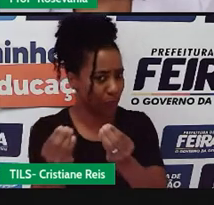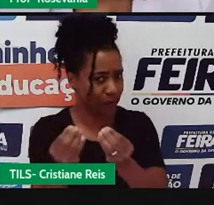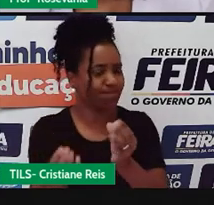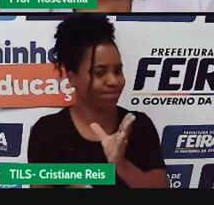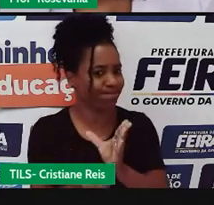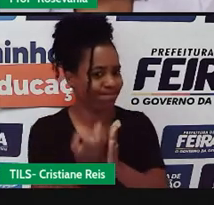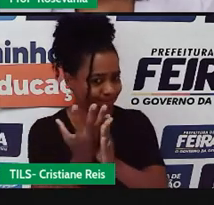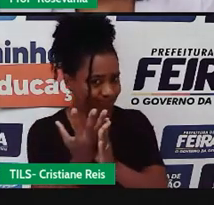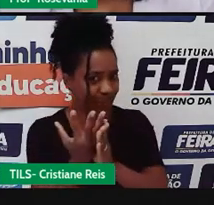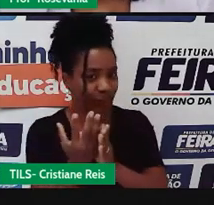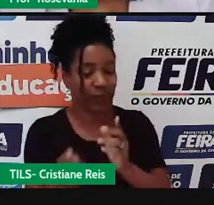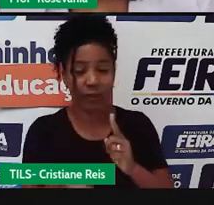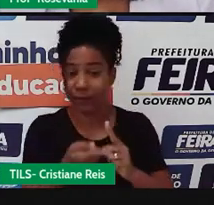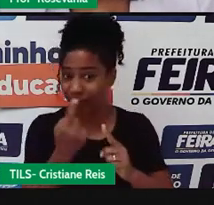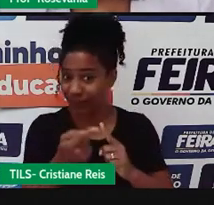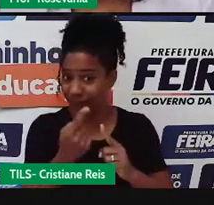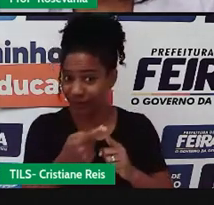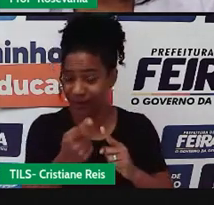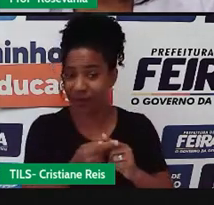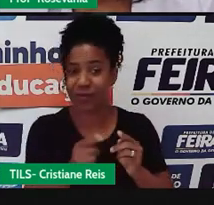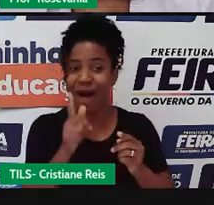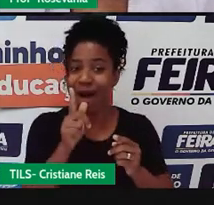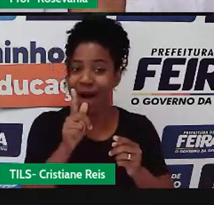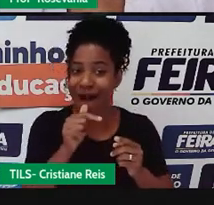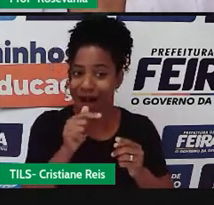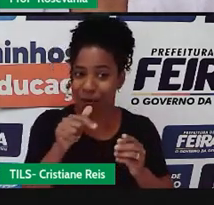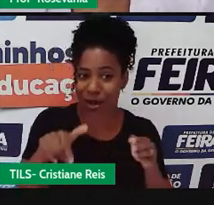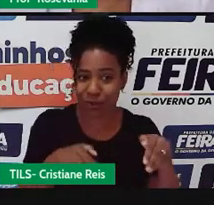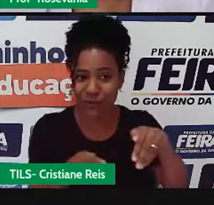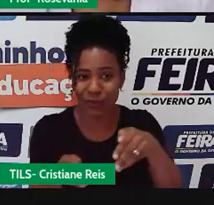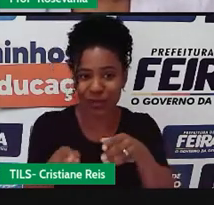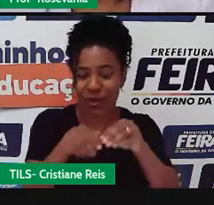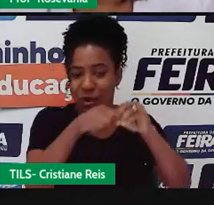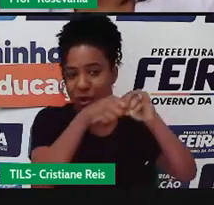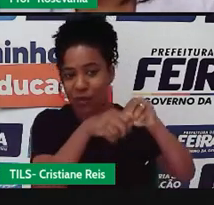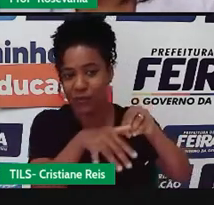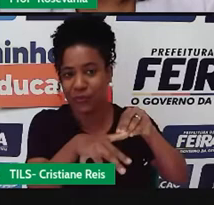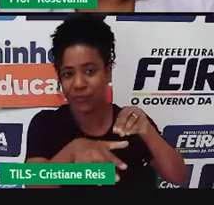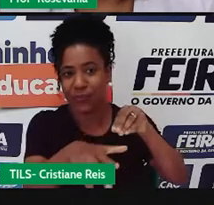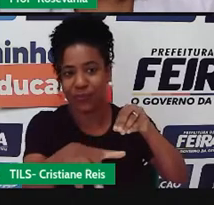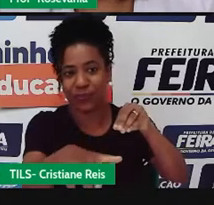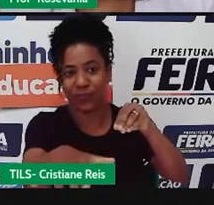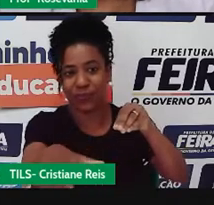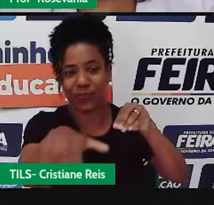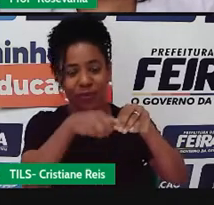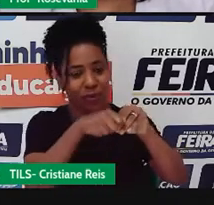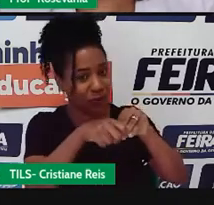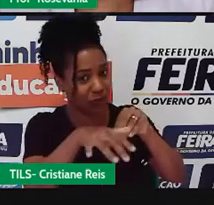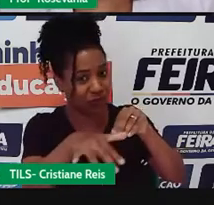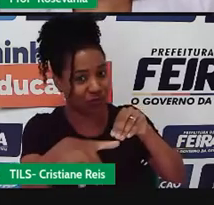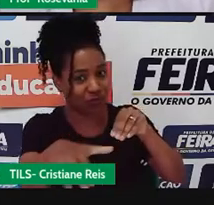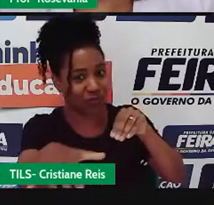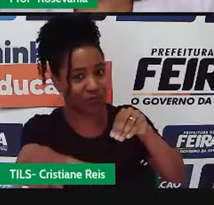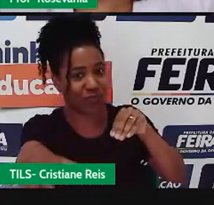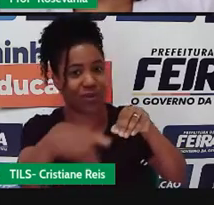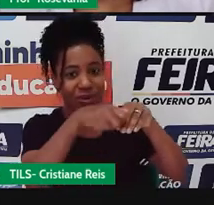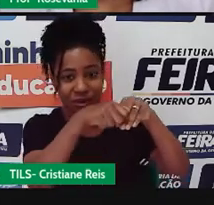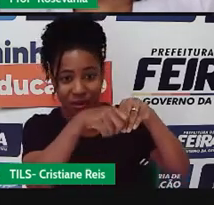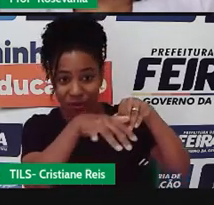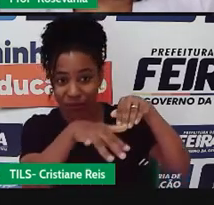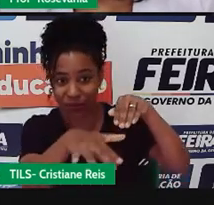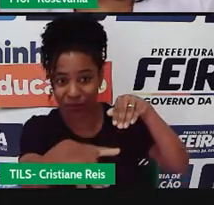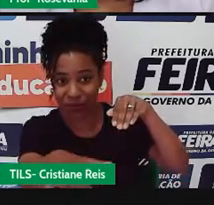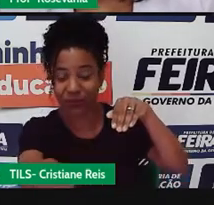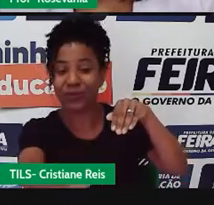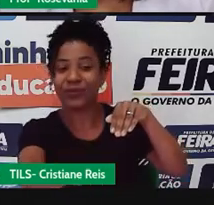próprio nome já está dizendo ali, que é onde ele nasce, que é normalmente numa área bem mais alta, né? E aí ele vai